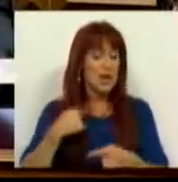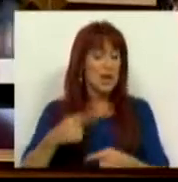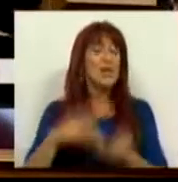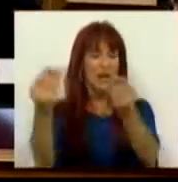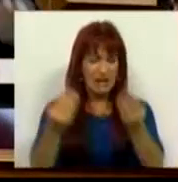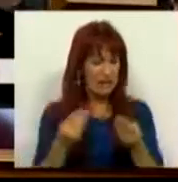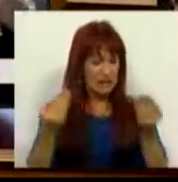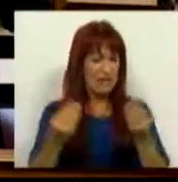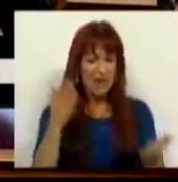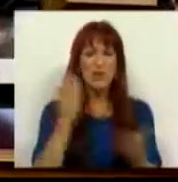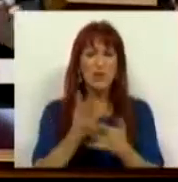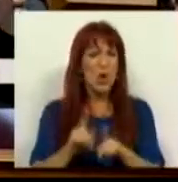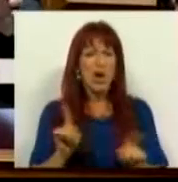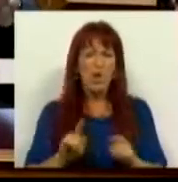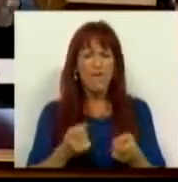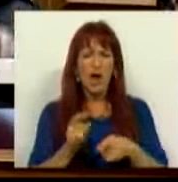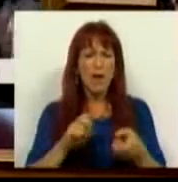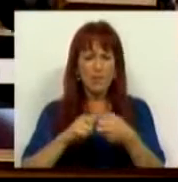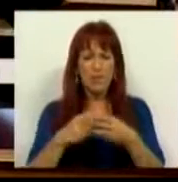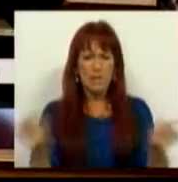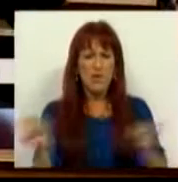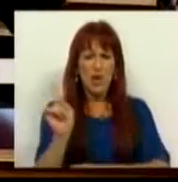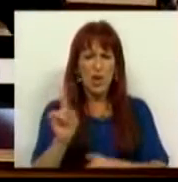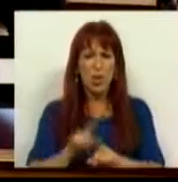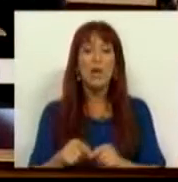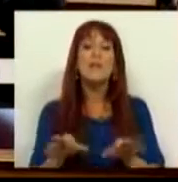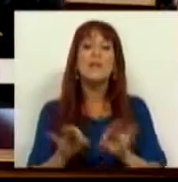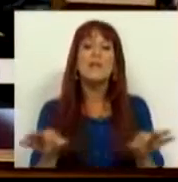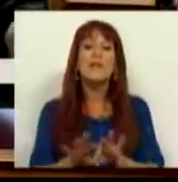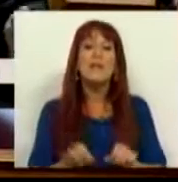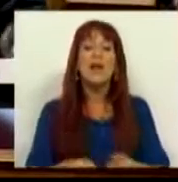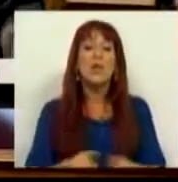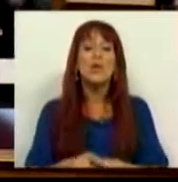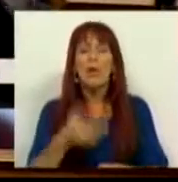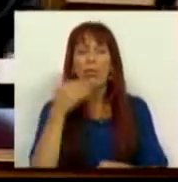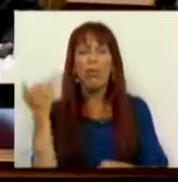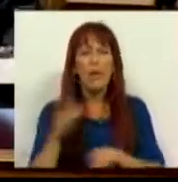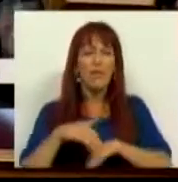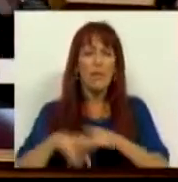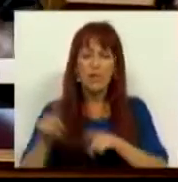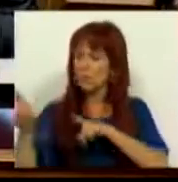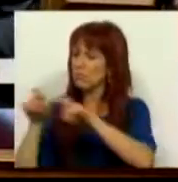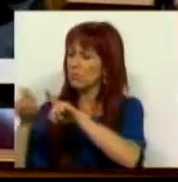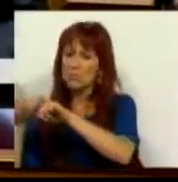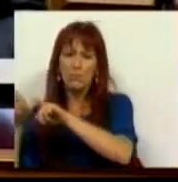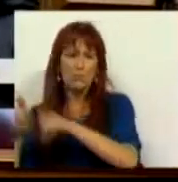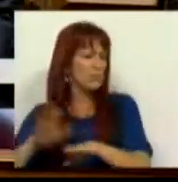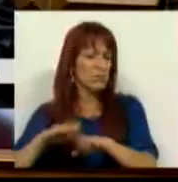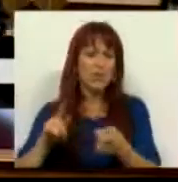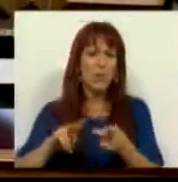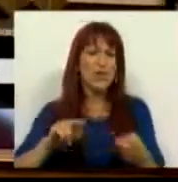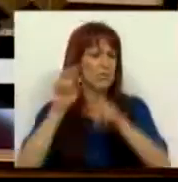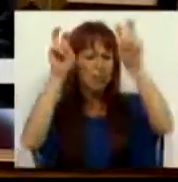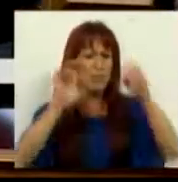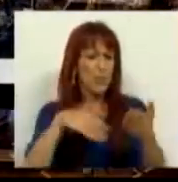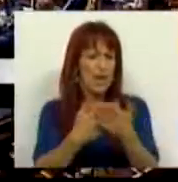apresentado, pura e simplesmente não vai resolver os nossos problemas, vai de forma excessivamente precoce fazer uma seleção e não vai reforçar as nossas